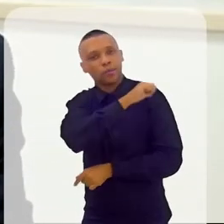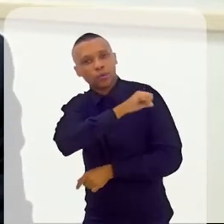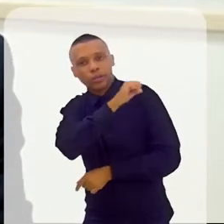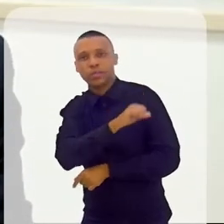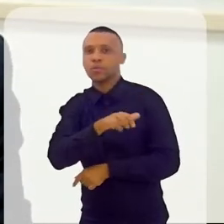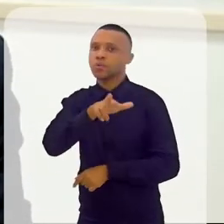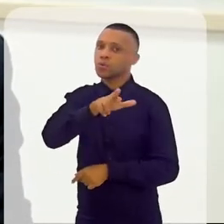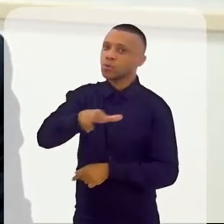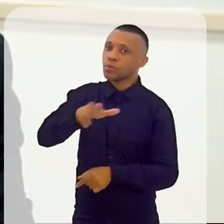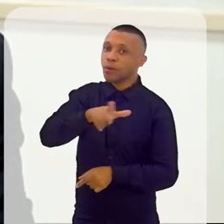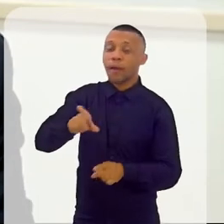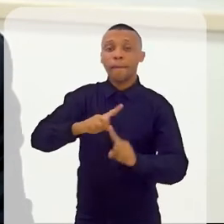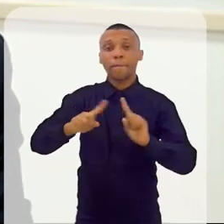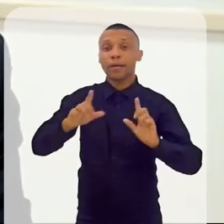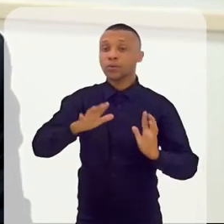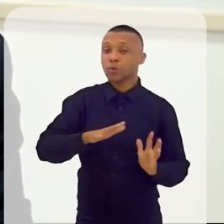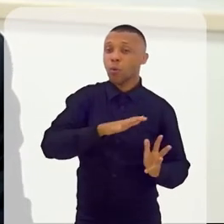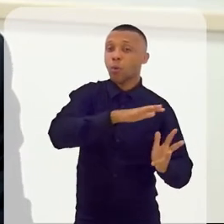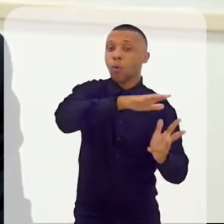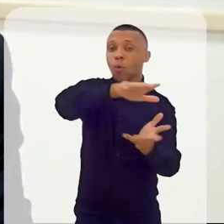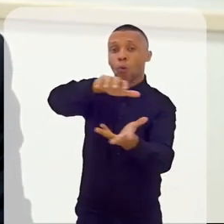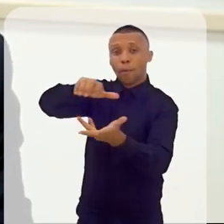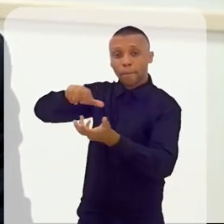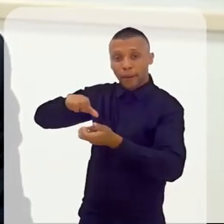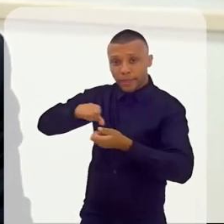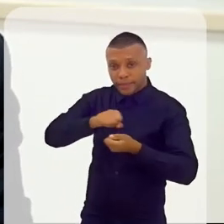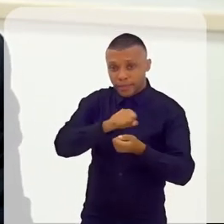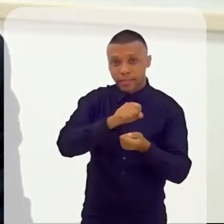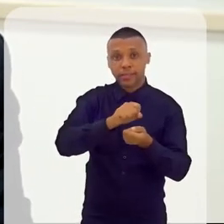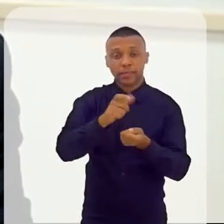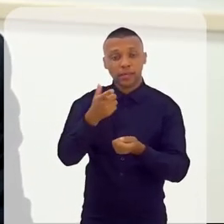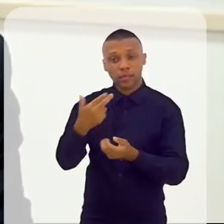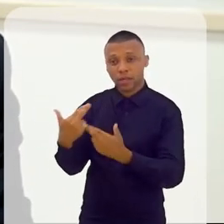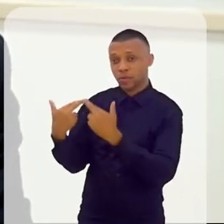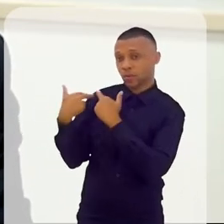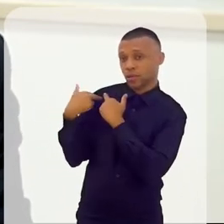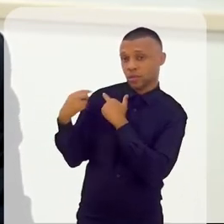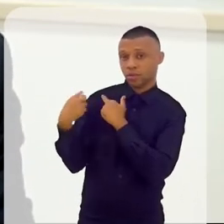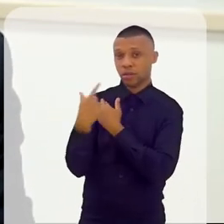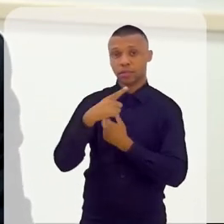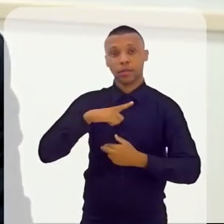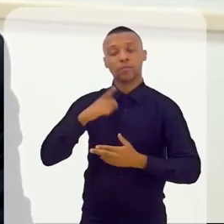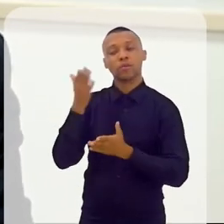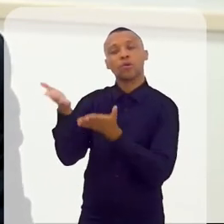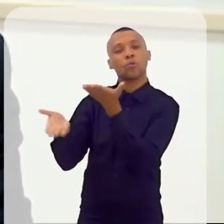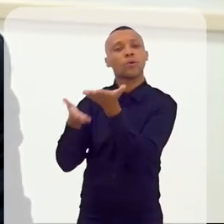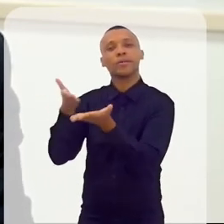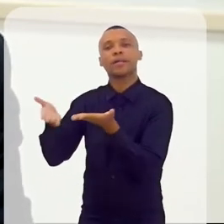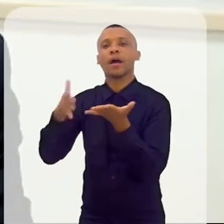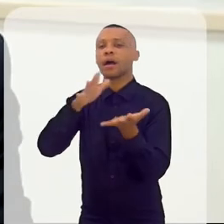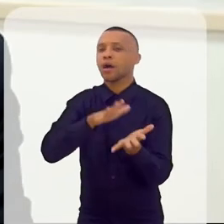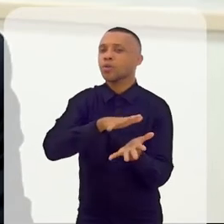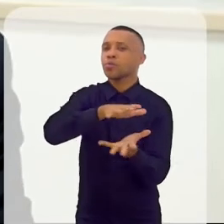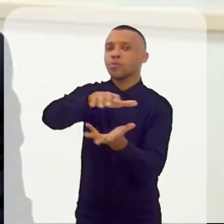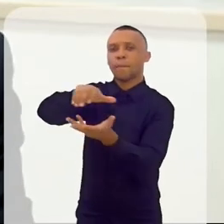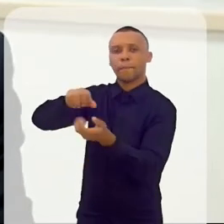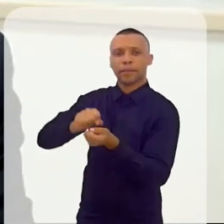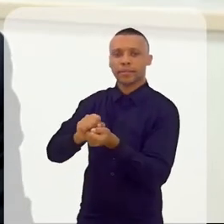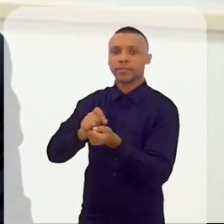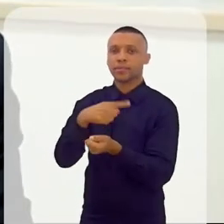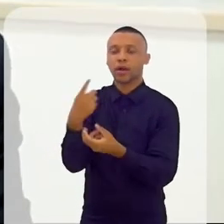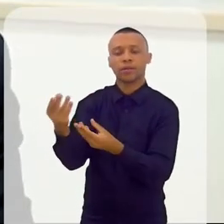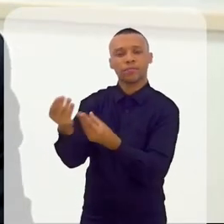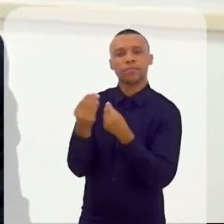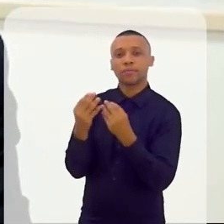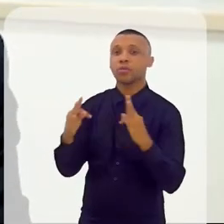Rio de Janeiro, mas sim com o planeta. A responsabilidade nossa é com o planeta Terra. Nós